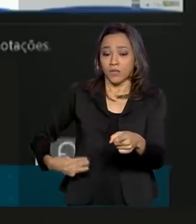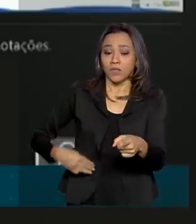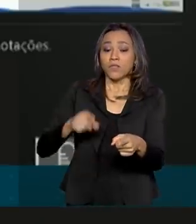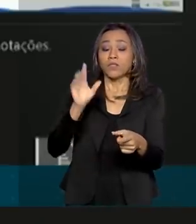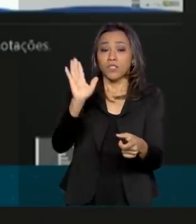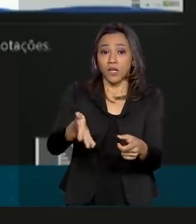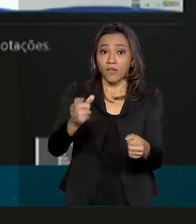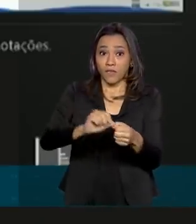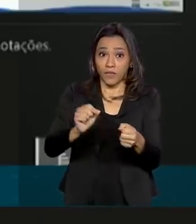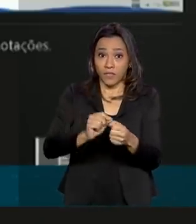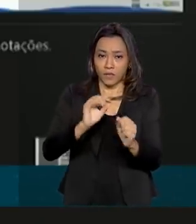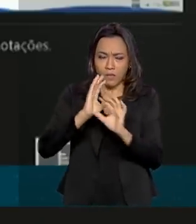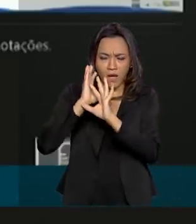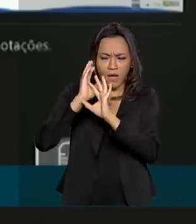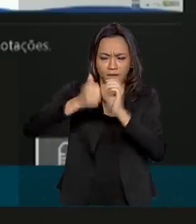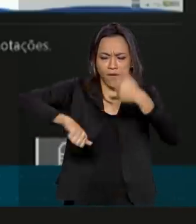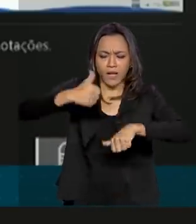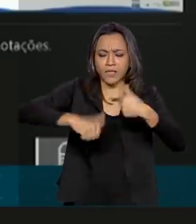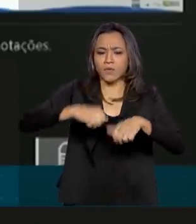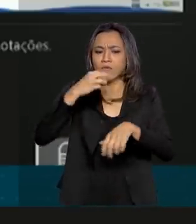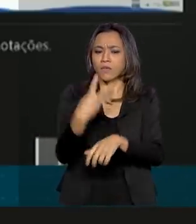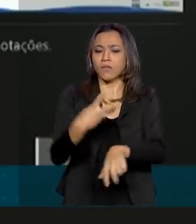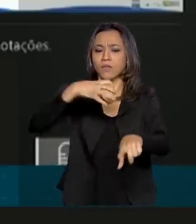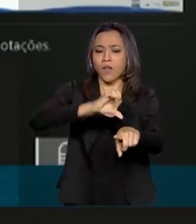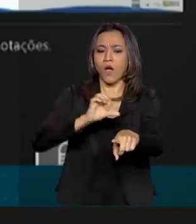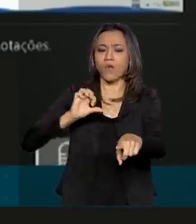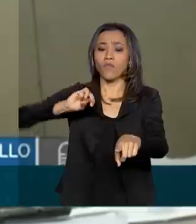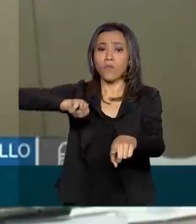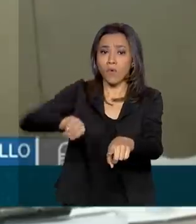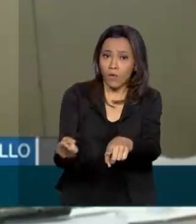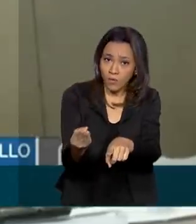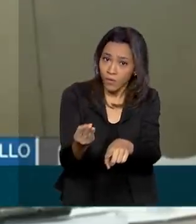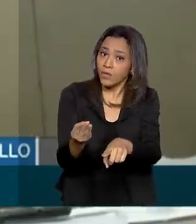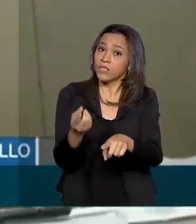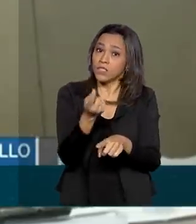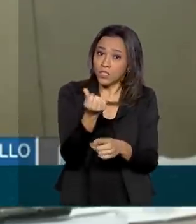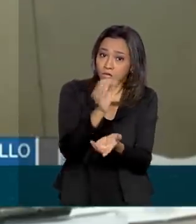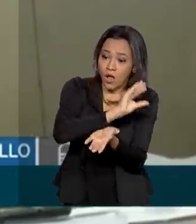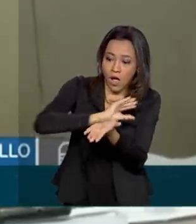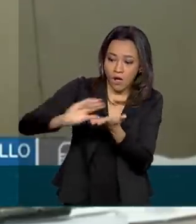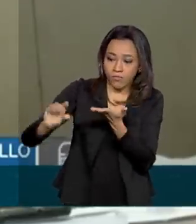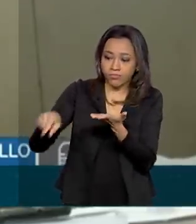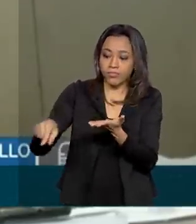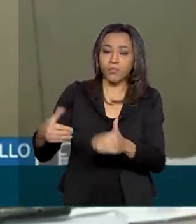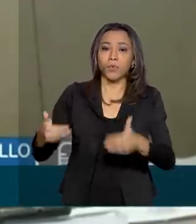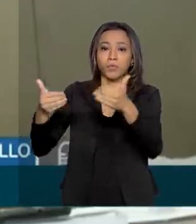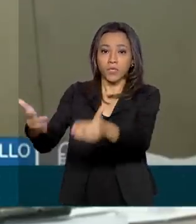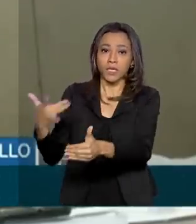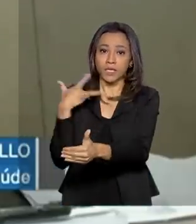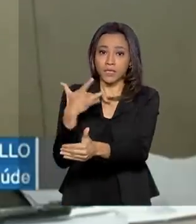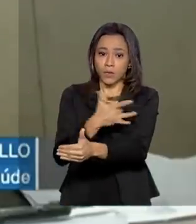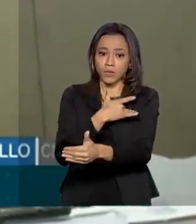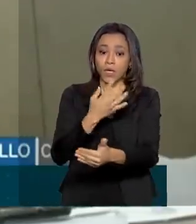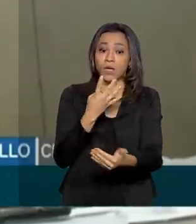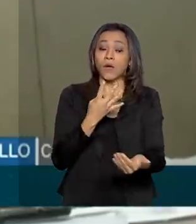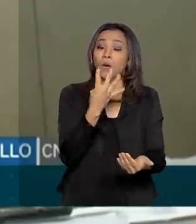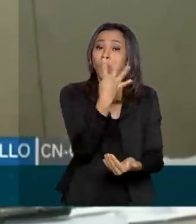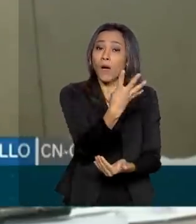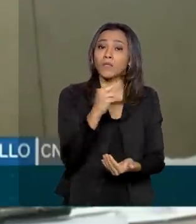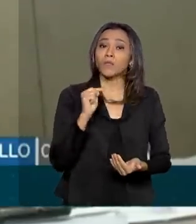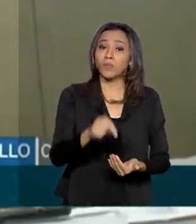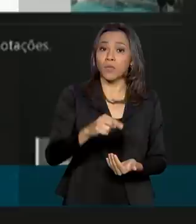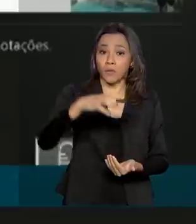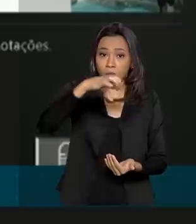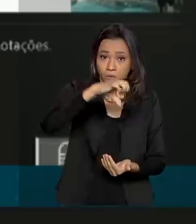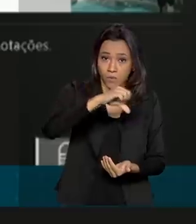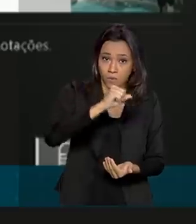bilhões em créditos extraordinários destinados ao Ministério, como a compra de 4.852 ventiladores